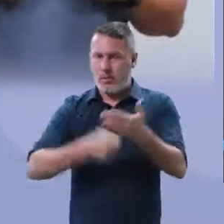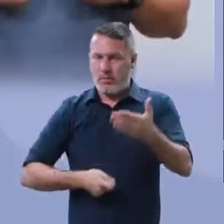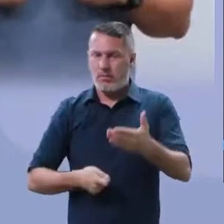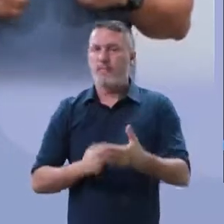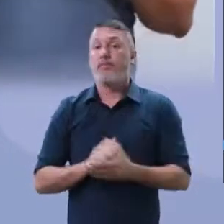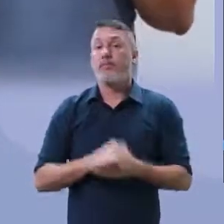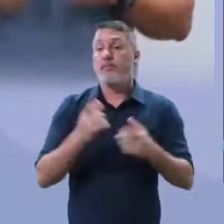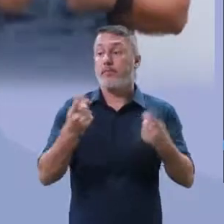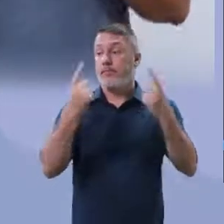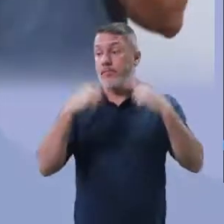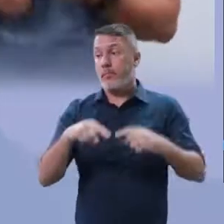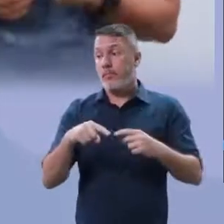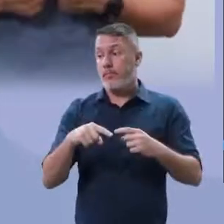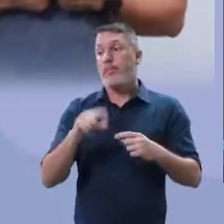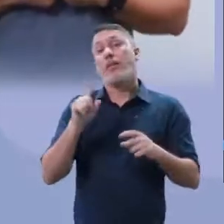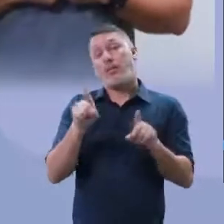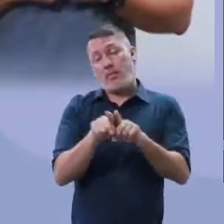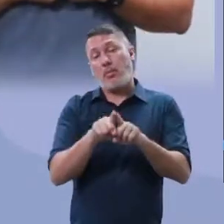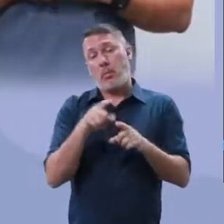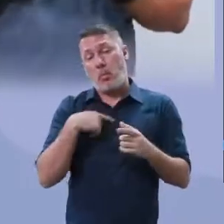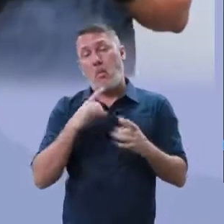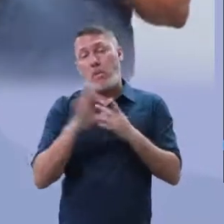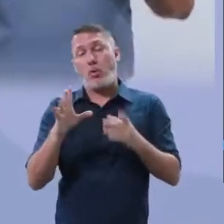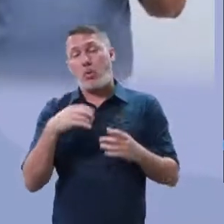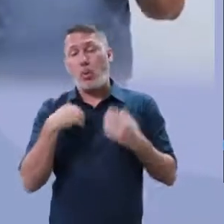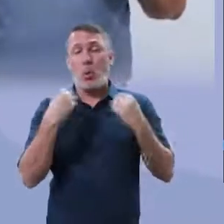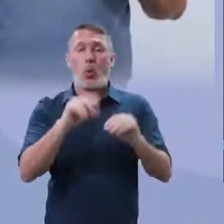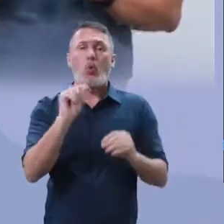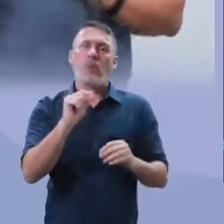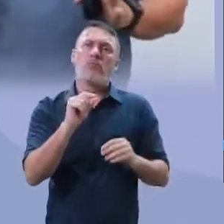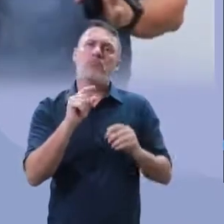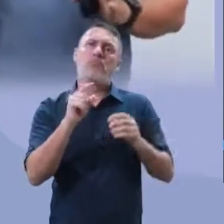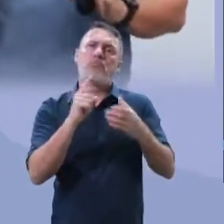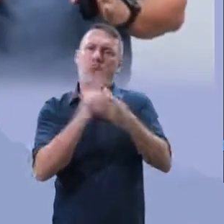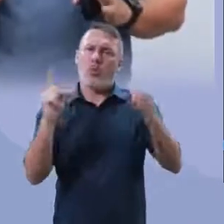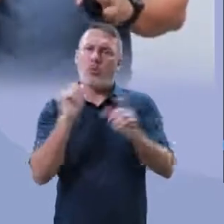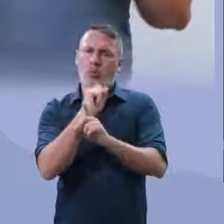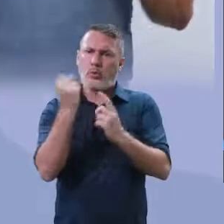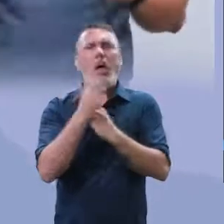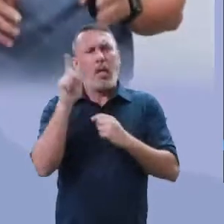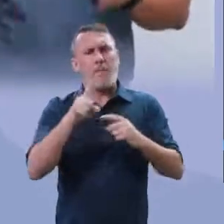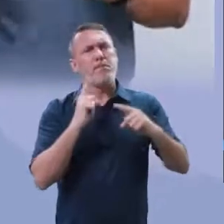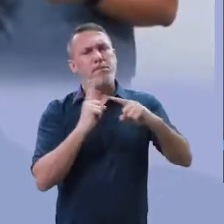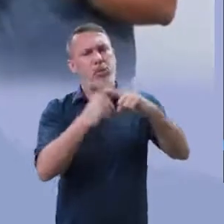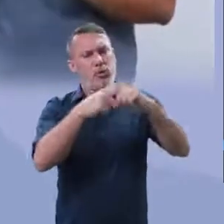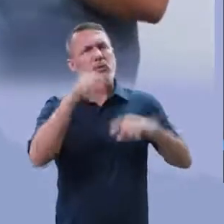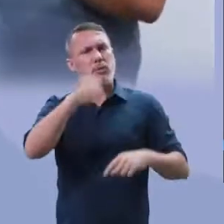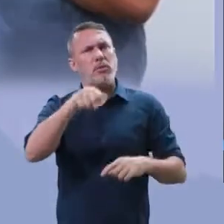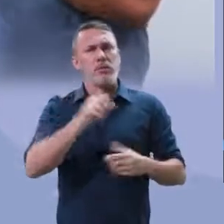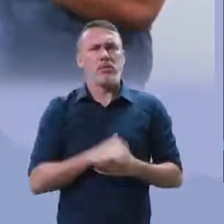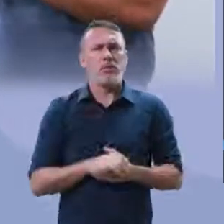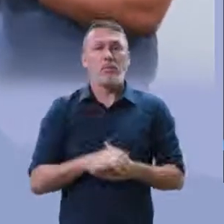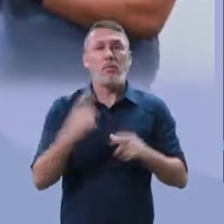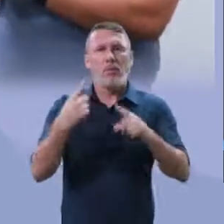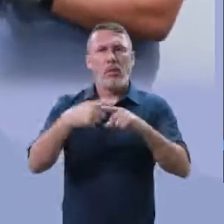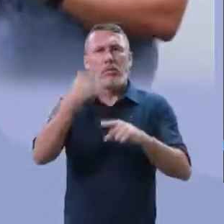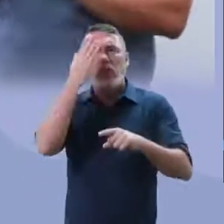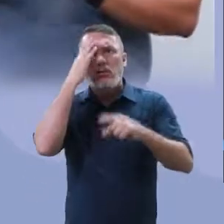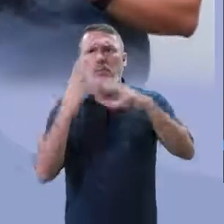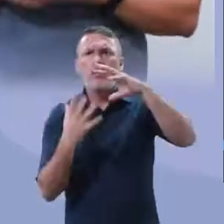obviamente, eu posso falar que é positivo o isolamento social. Ponto. Não tenho o discutir. Para a pandemia,